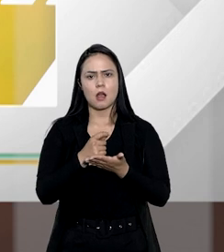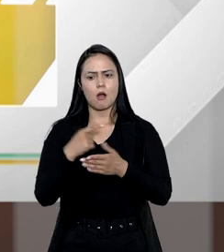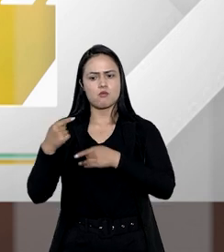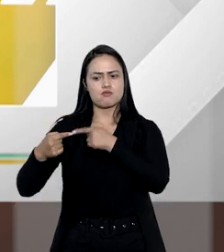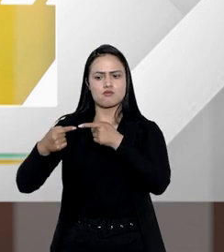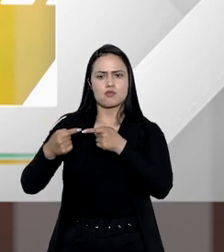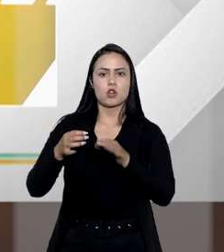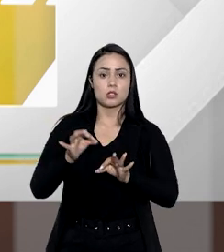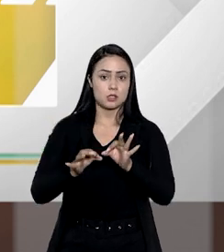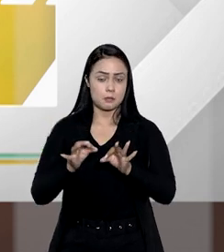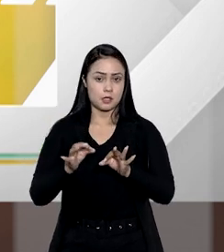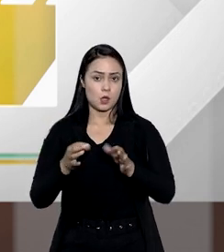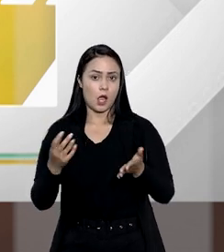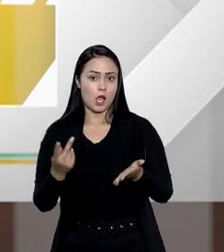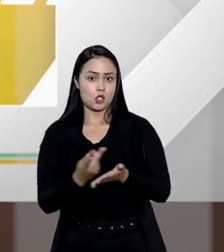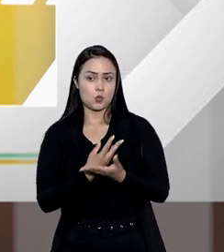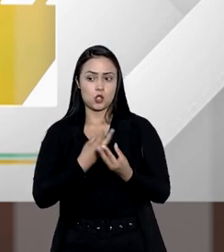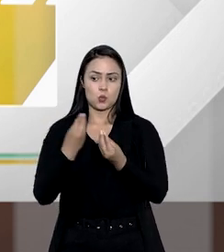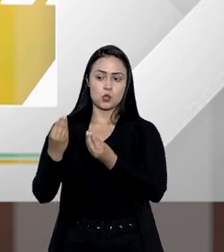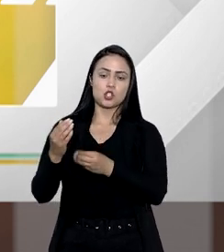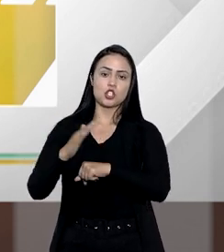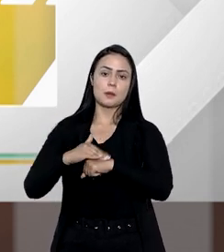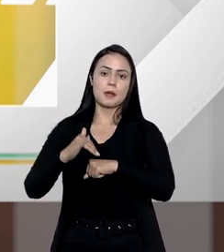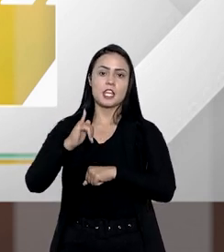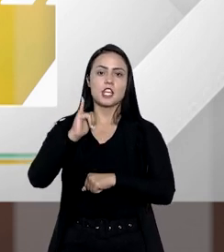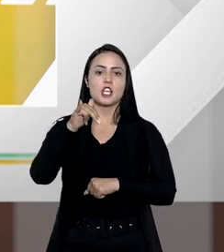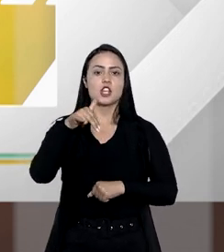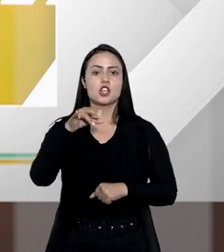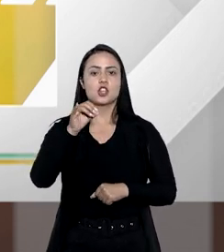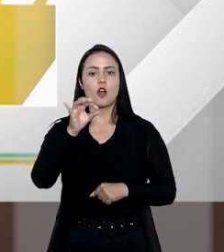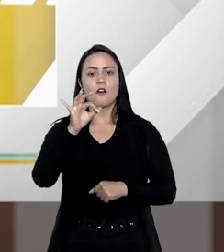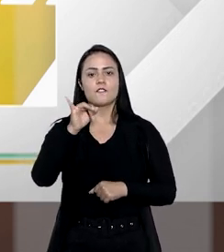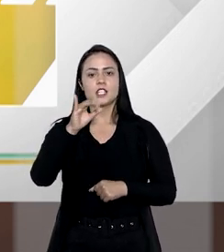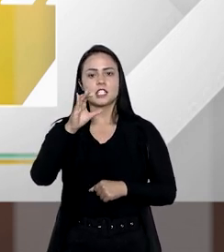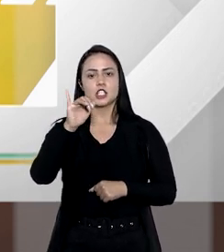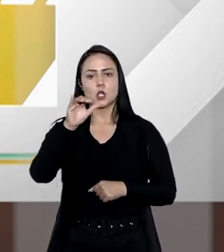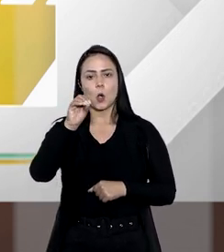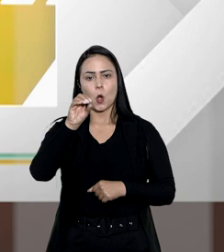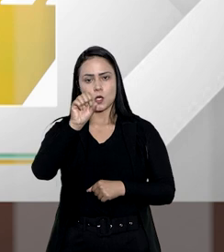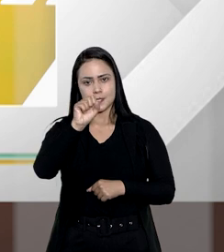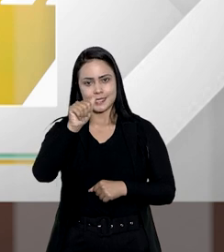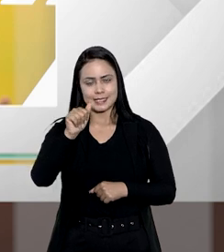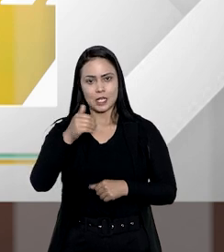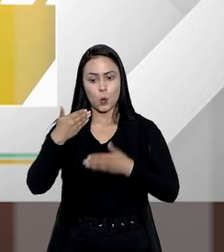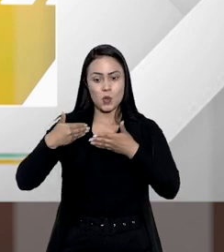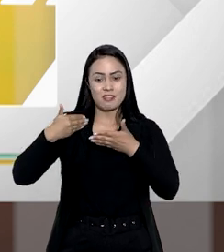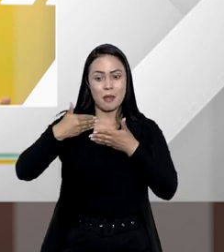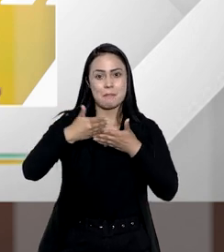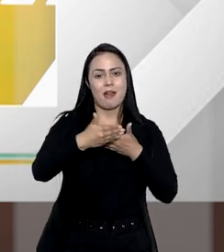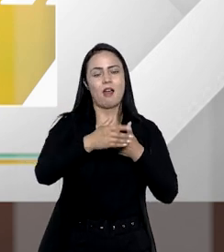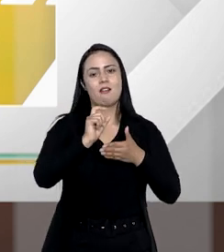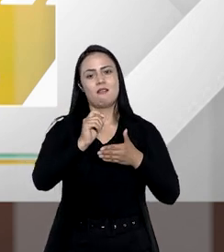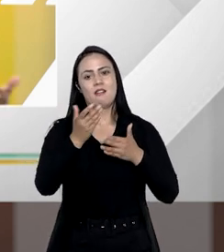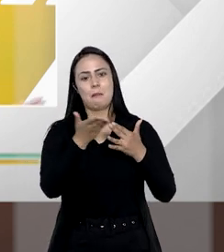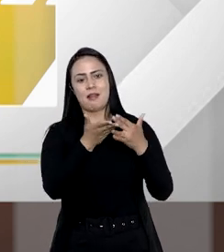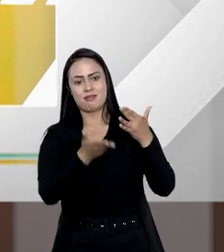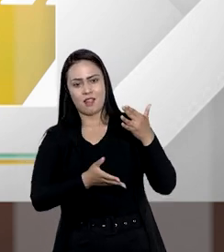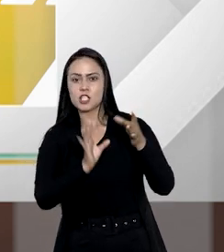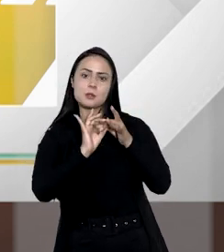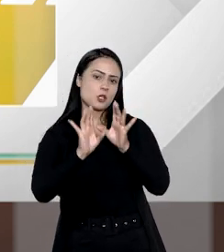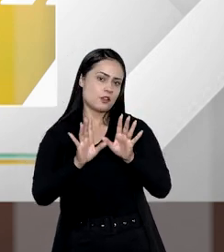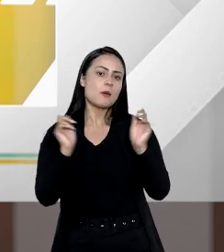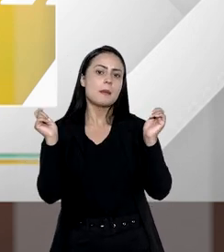um herdeiro agir judicialmente no caso de uma doação chamada inoficiosa, ou seja, aquela que ultrapassa a metade